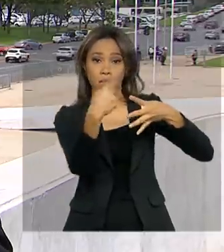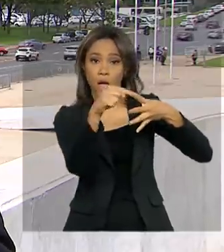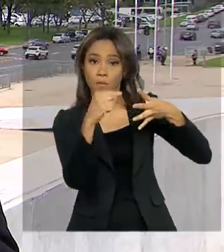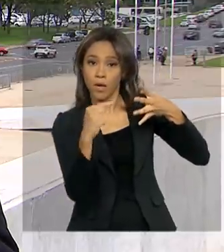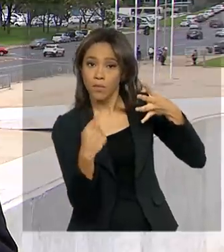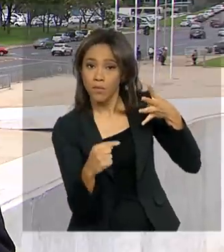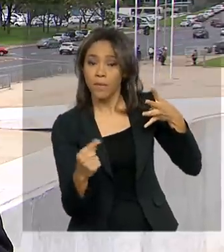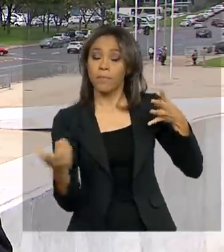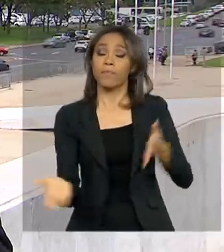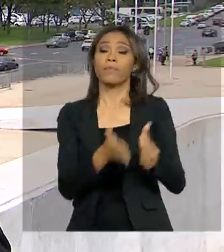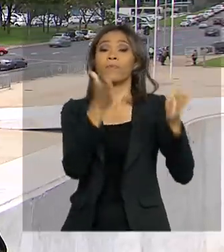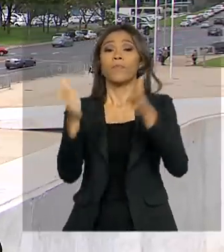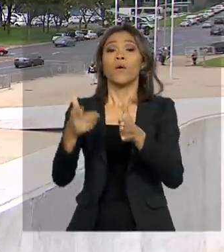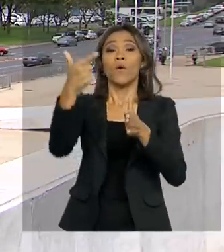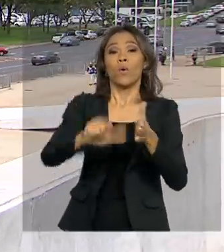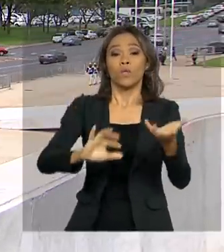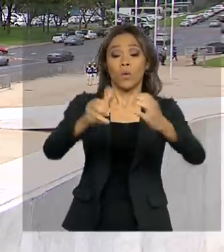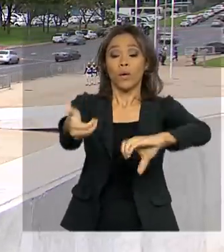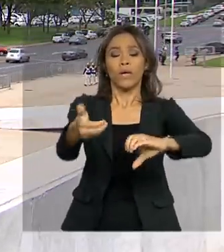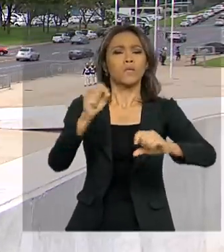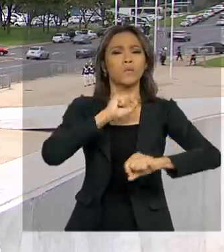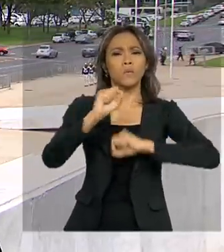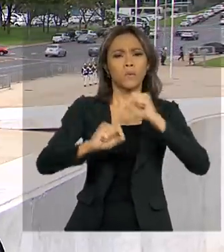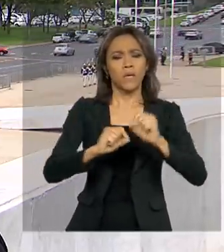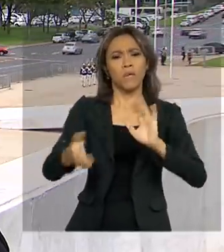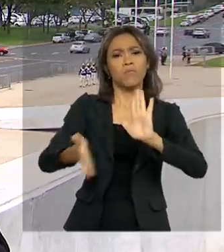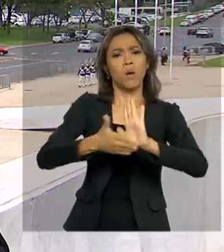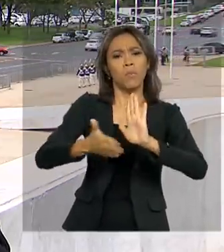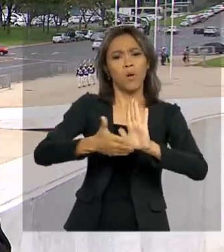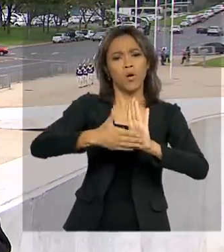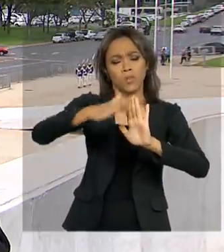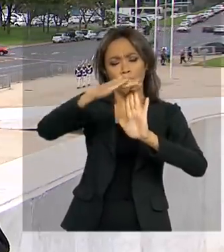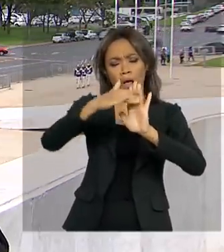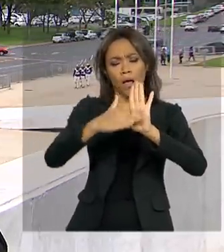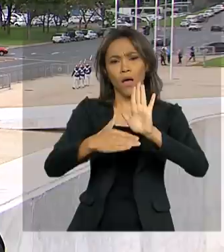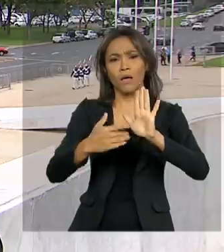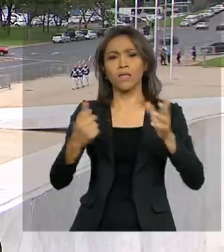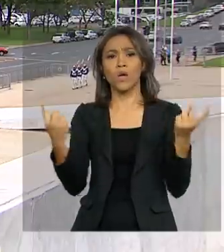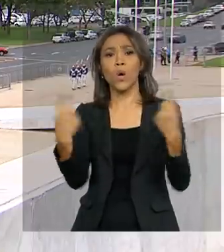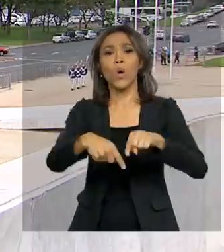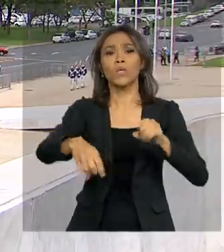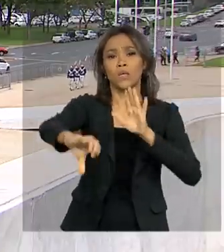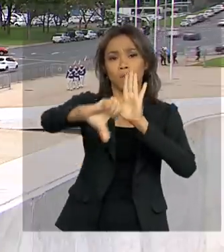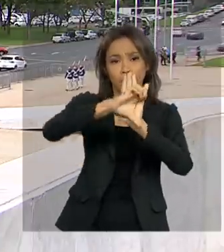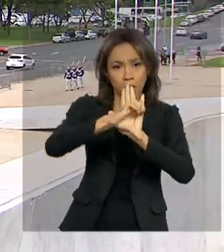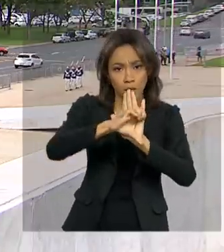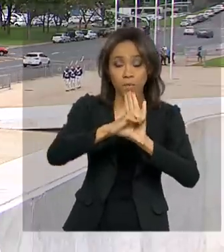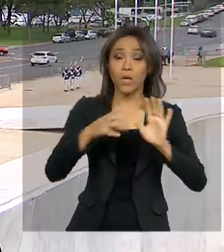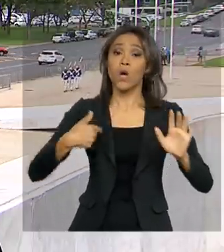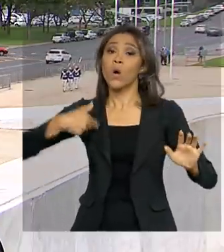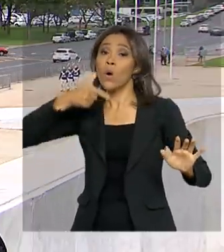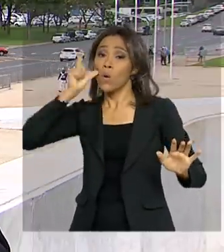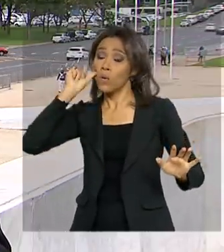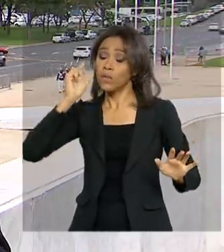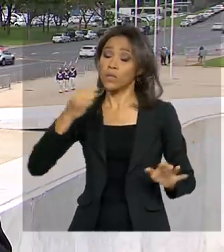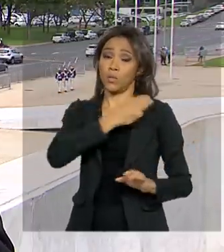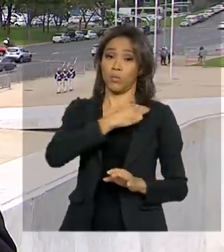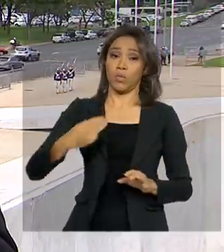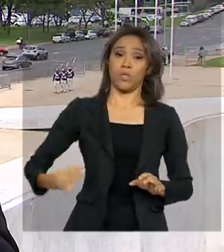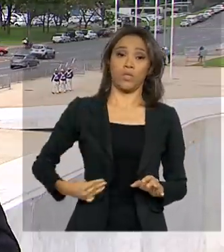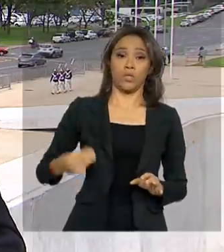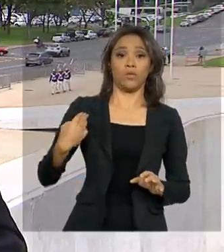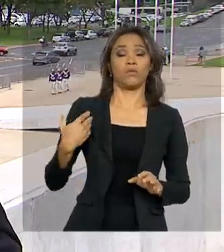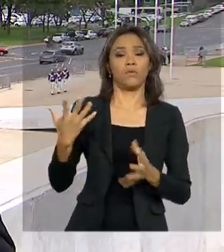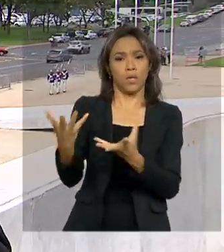Congresso é o pacote anticrime. O ministro da Justiça e Segurança Pública, Sérgio Moro, recebeu ontem de deputados